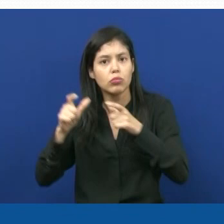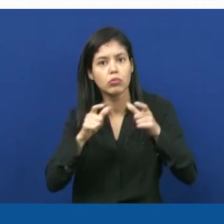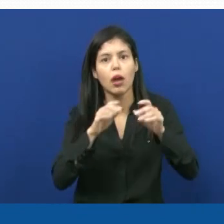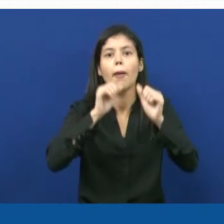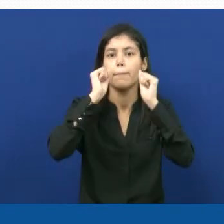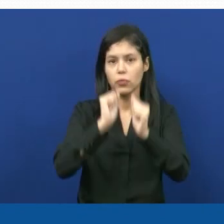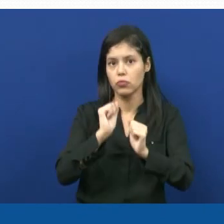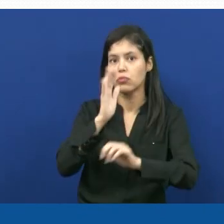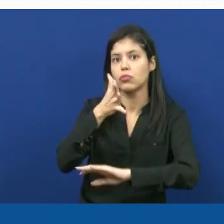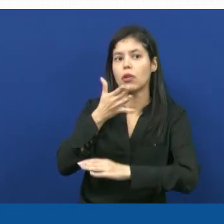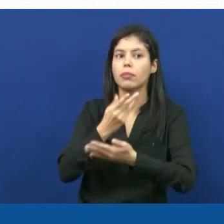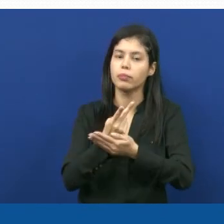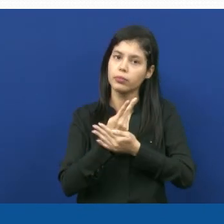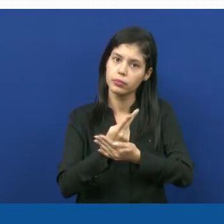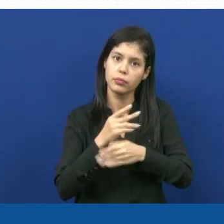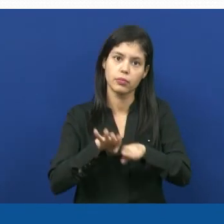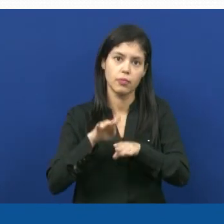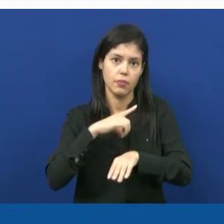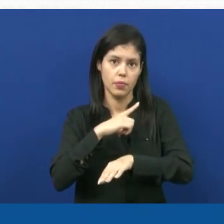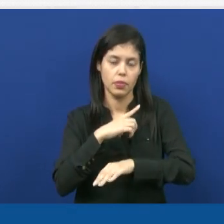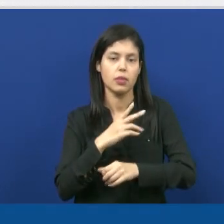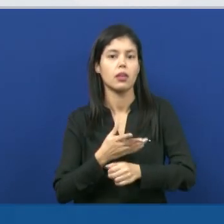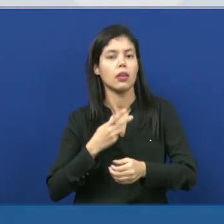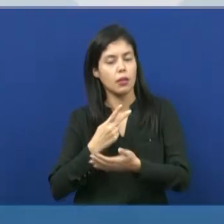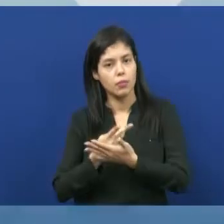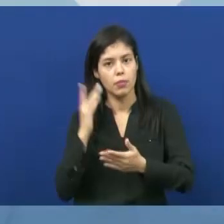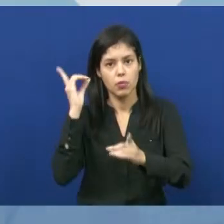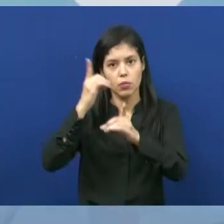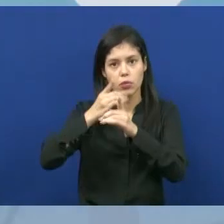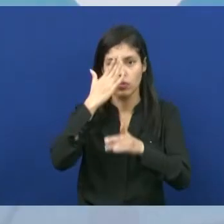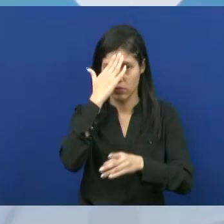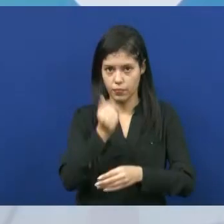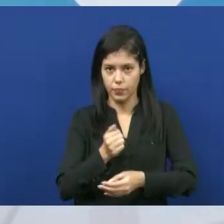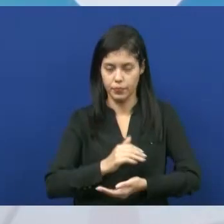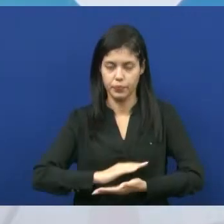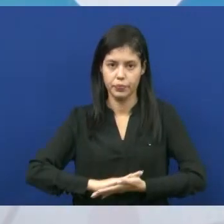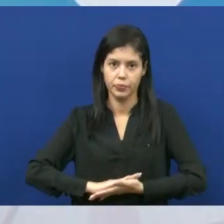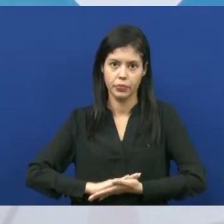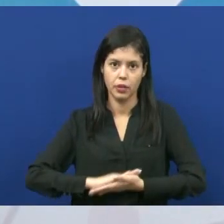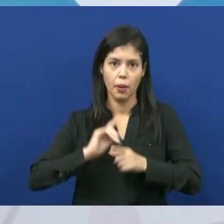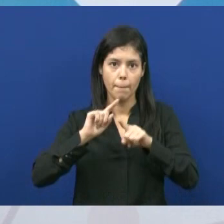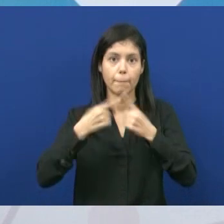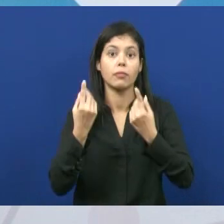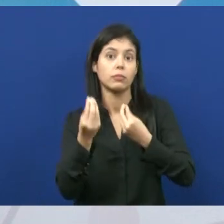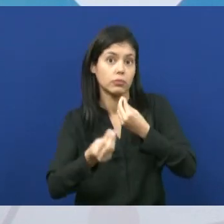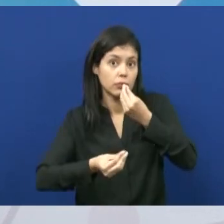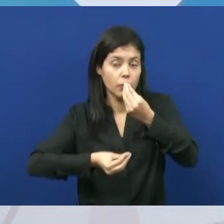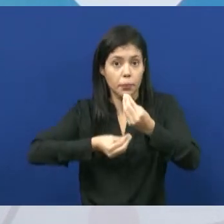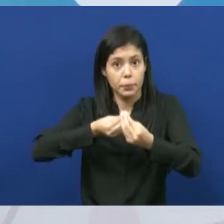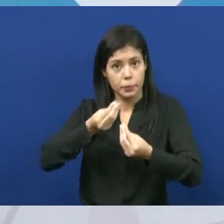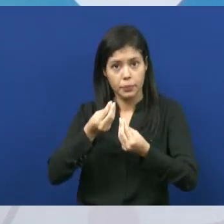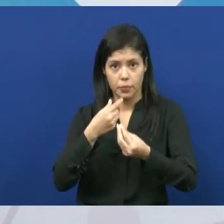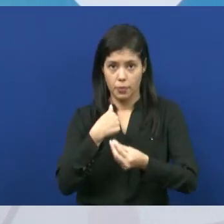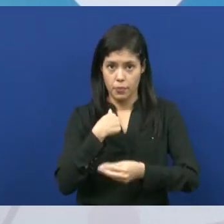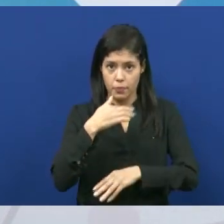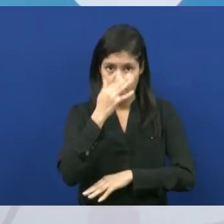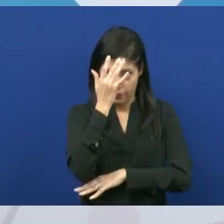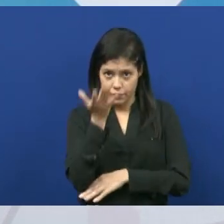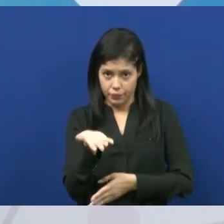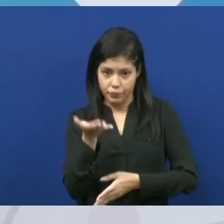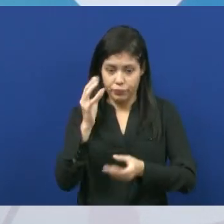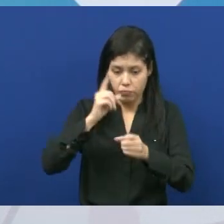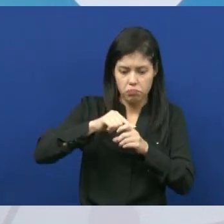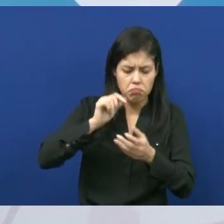já pesquisou, já fez algumas descobertas a respeito dele. Mas como é que eu faço para conseguir